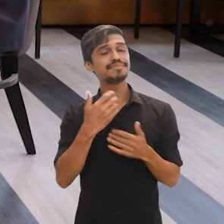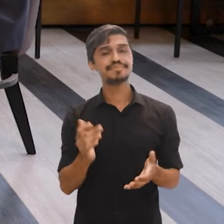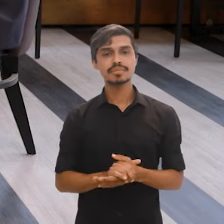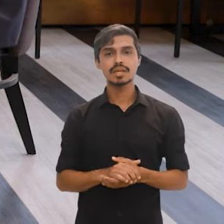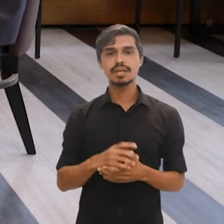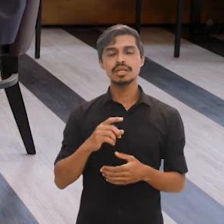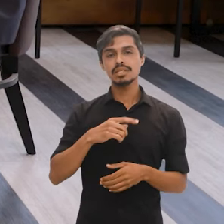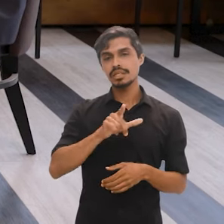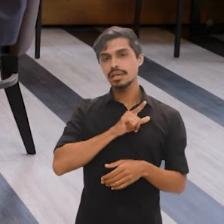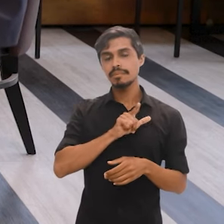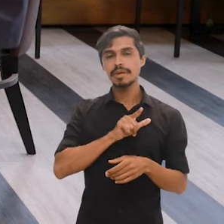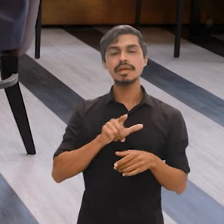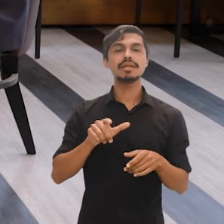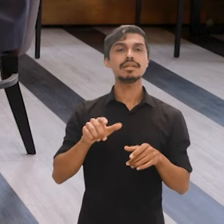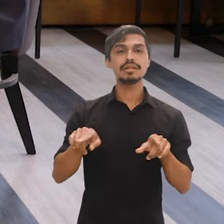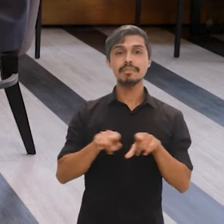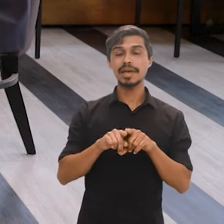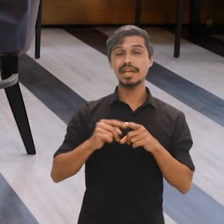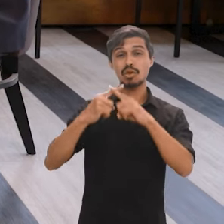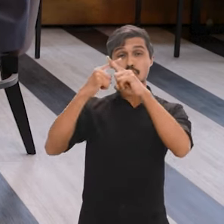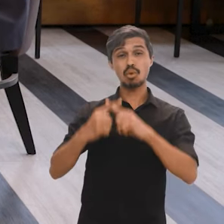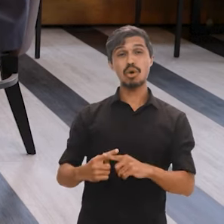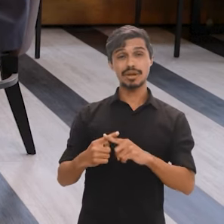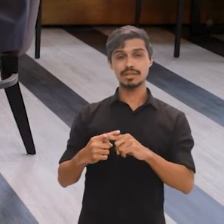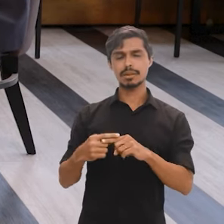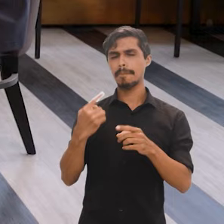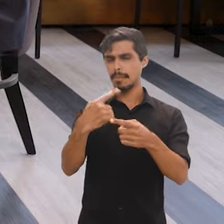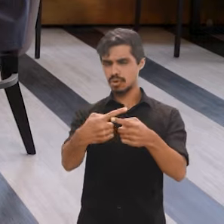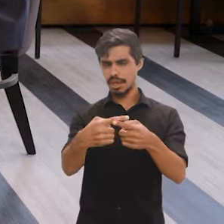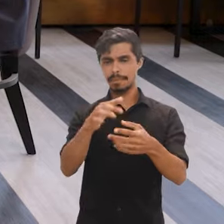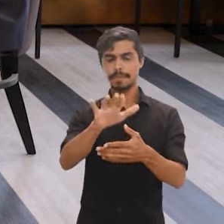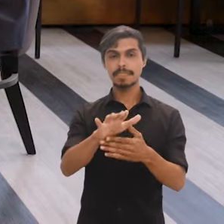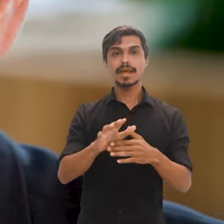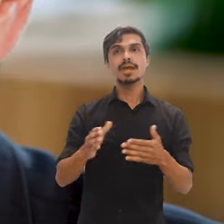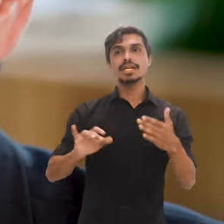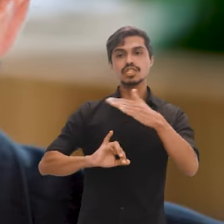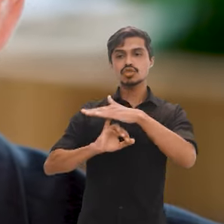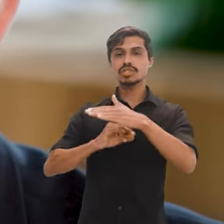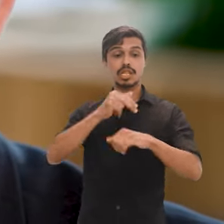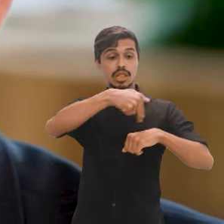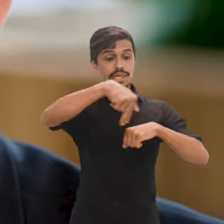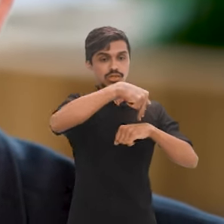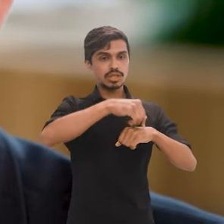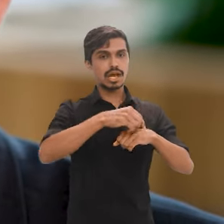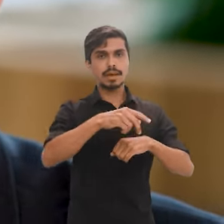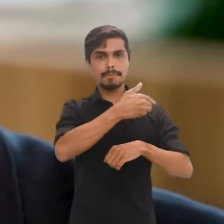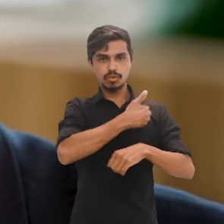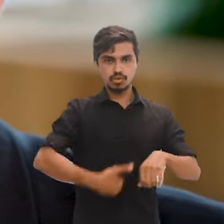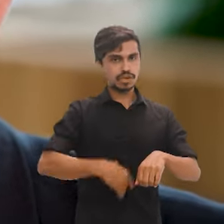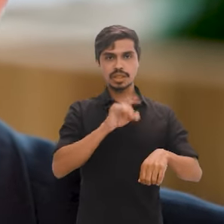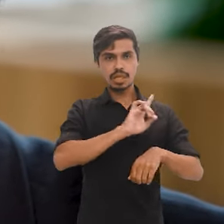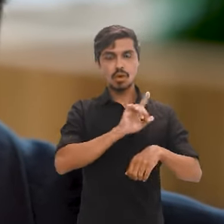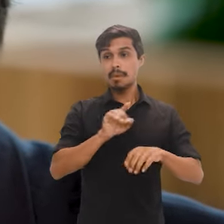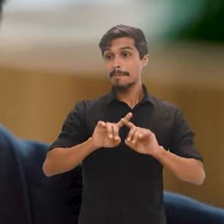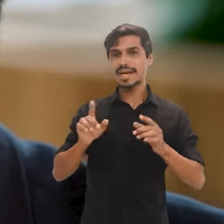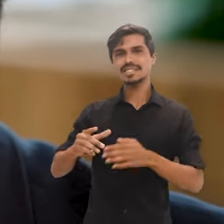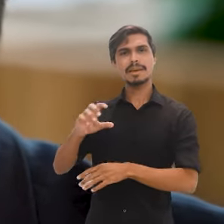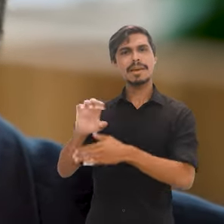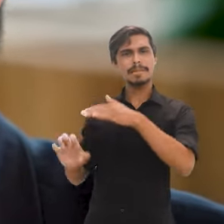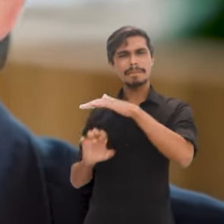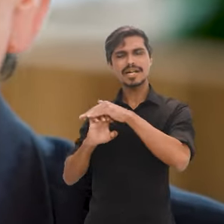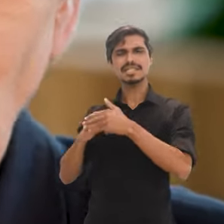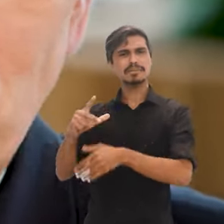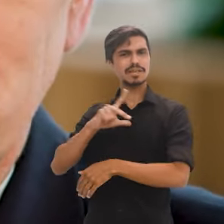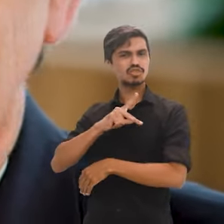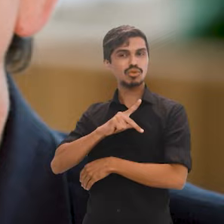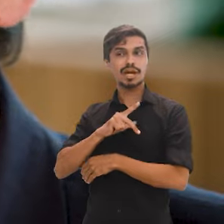digamos assim, concorrência, porque hoje, instituições que não são nacionais, estrangeiras, elas operam nas redes sociais